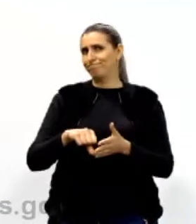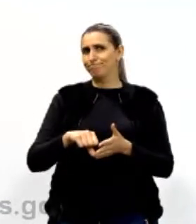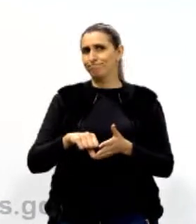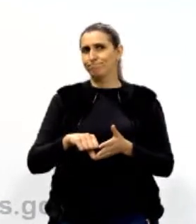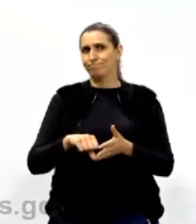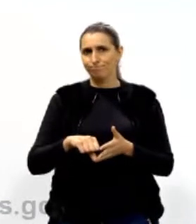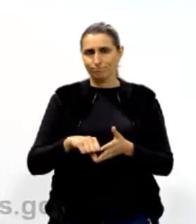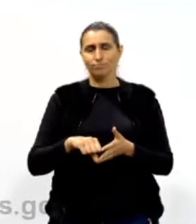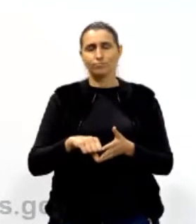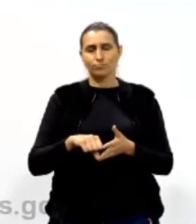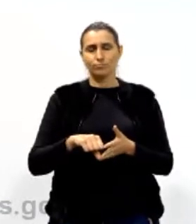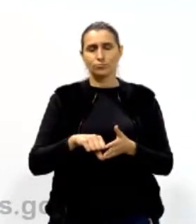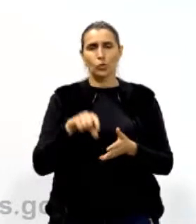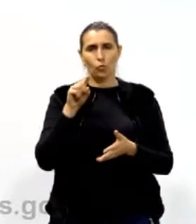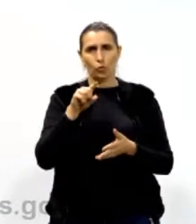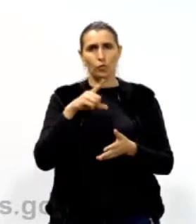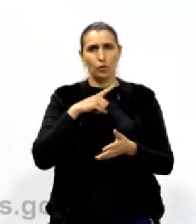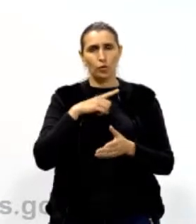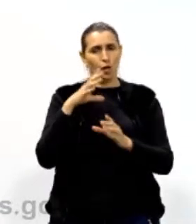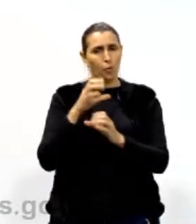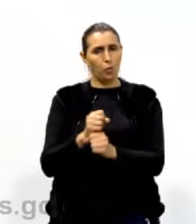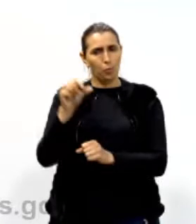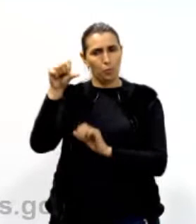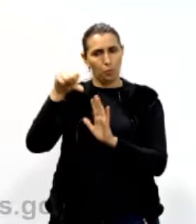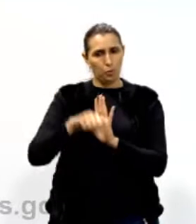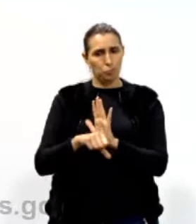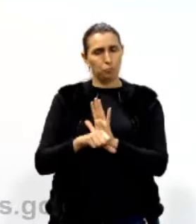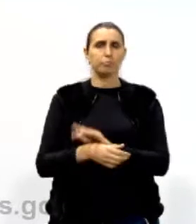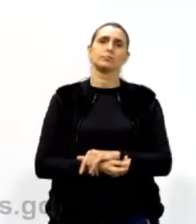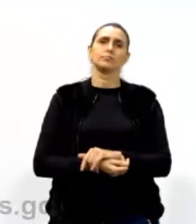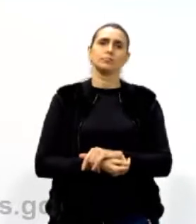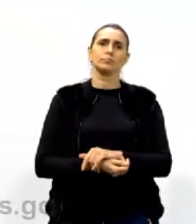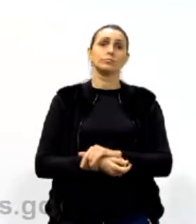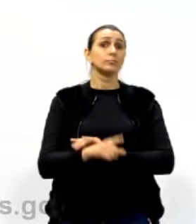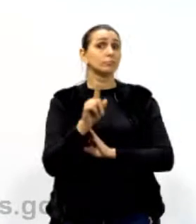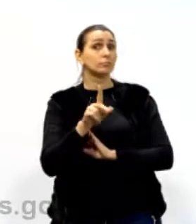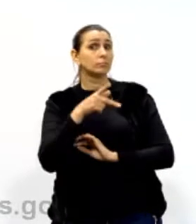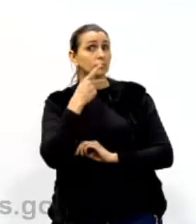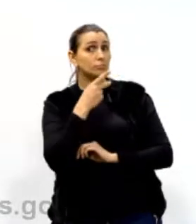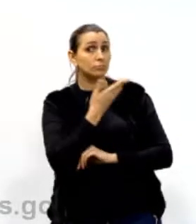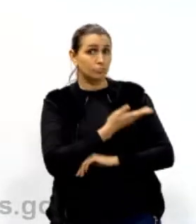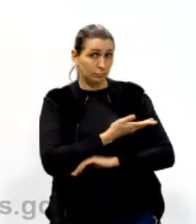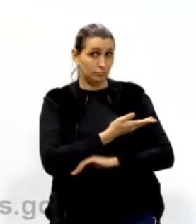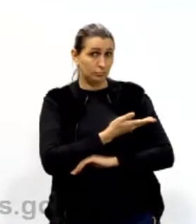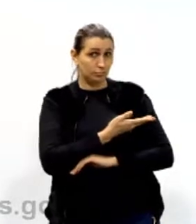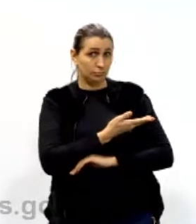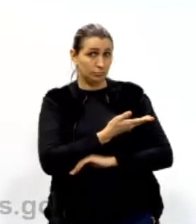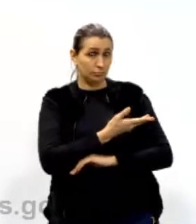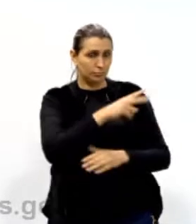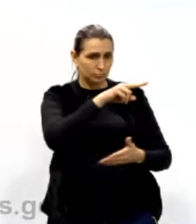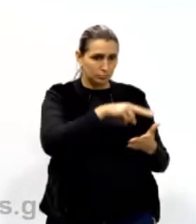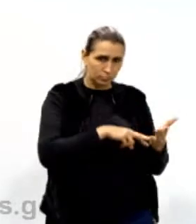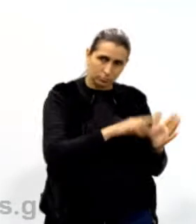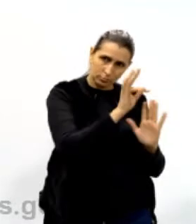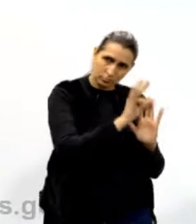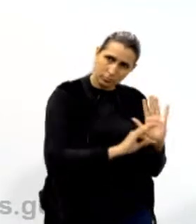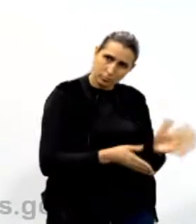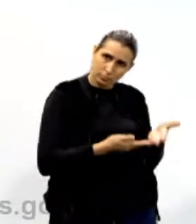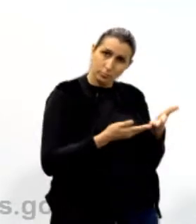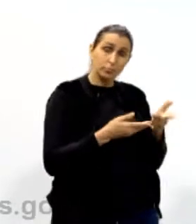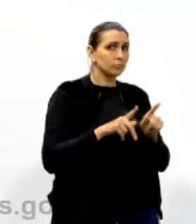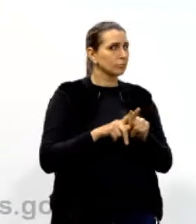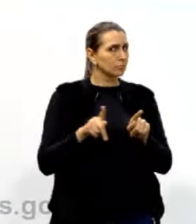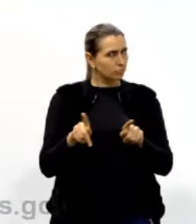E você vai ter uma pontuação baixa. Então o que eles estão dizendo, gente? Leiam os textos motivadores.